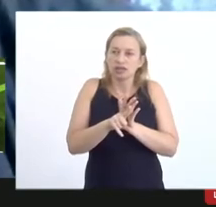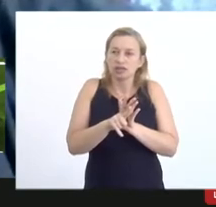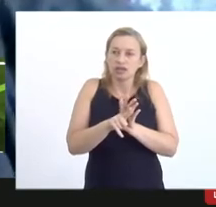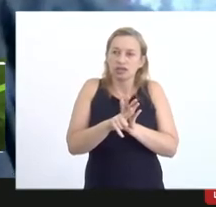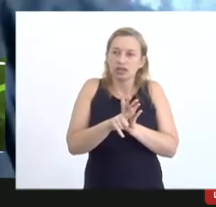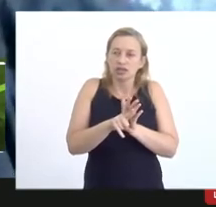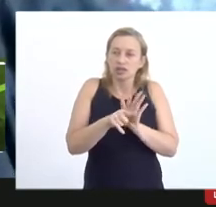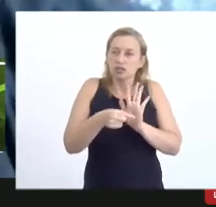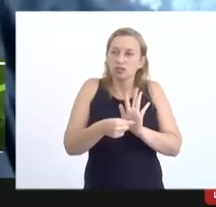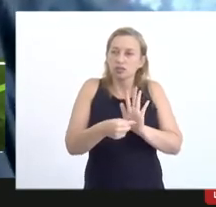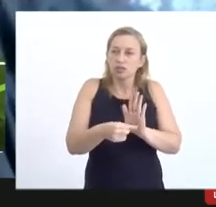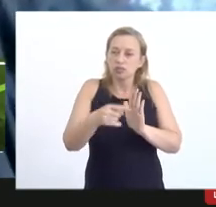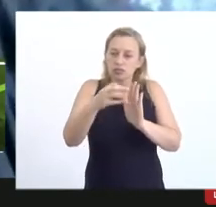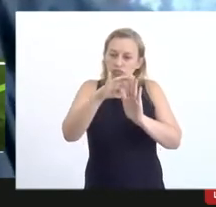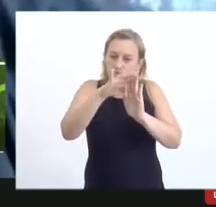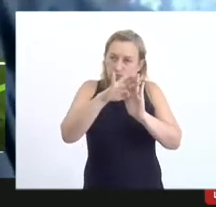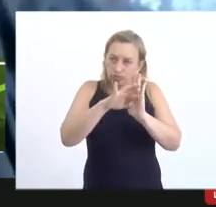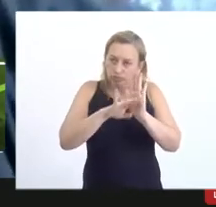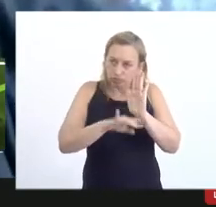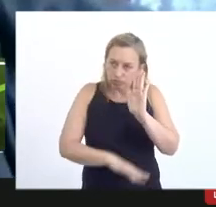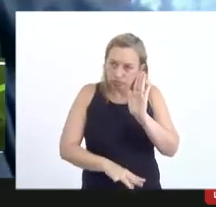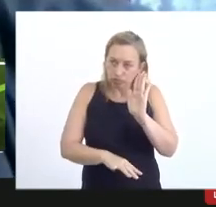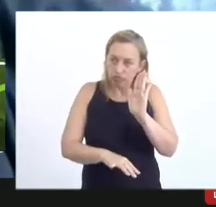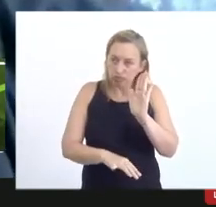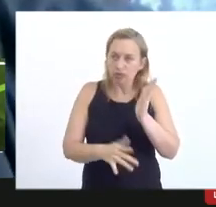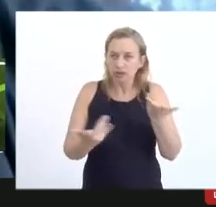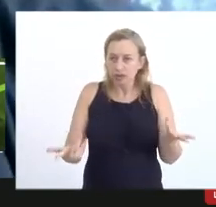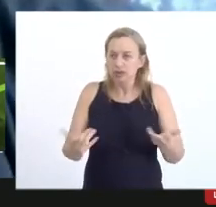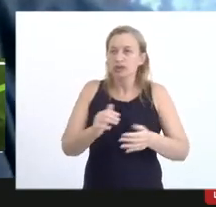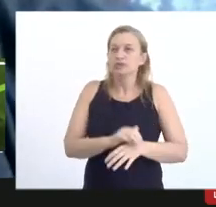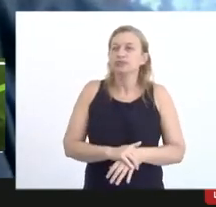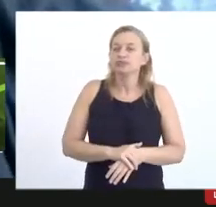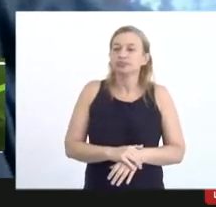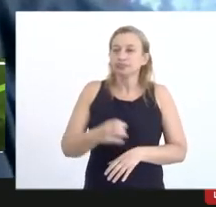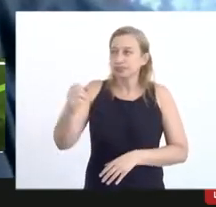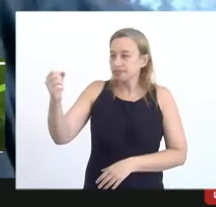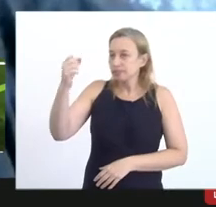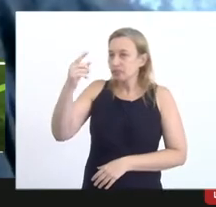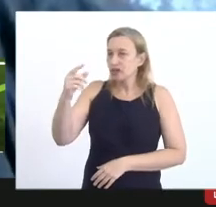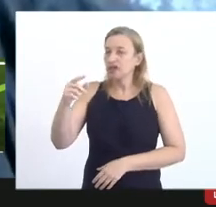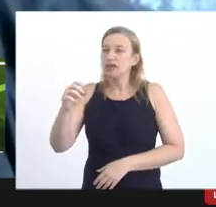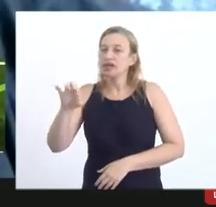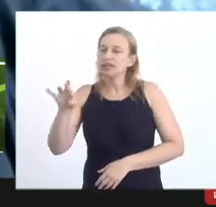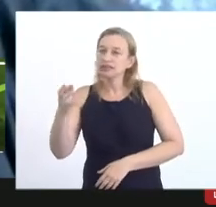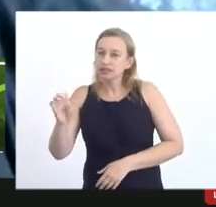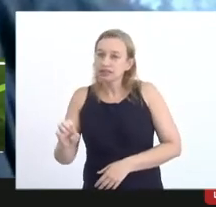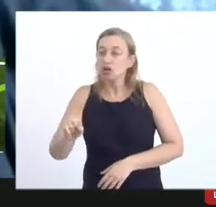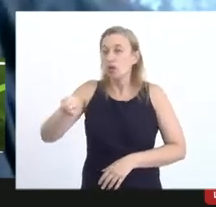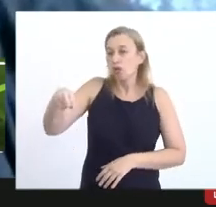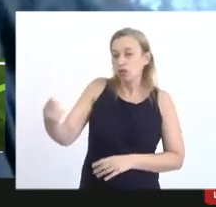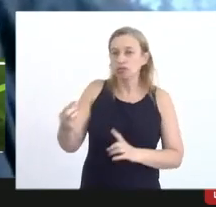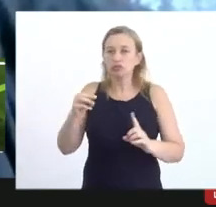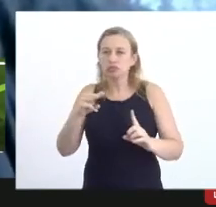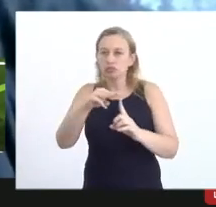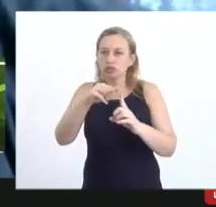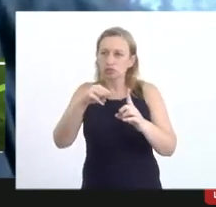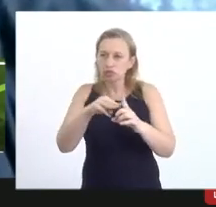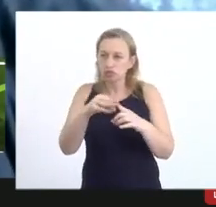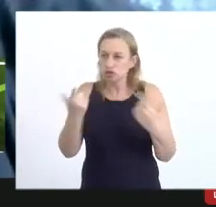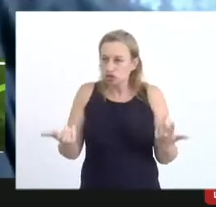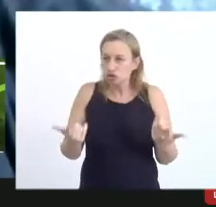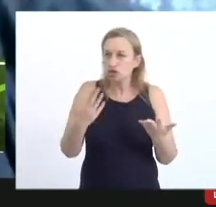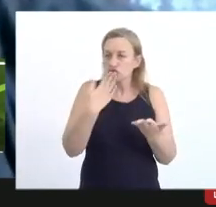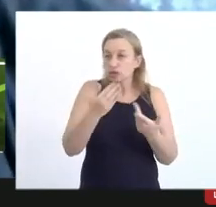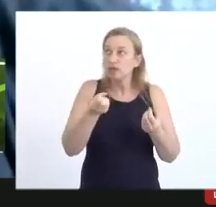e o modo disfaciente inspirado na Ancine ou uma outra metodologia que